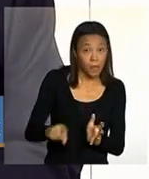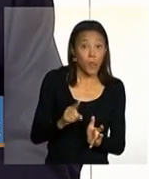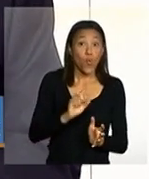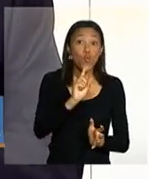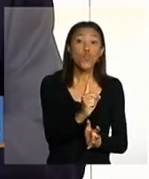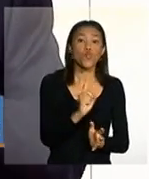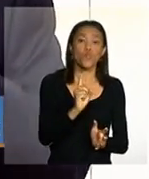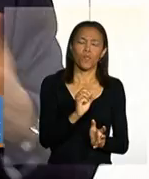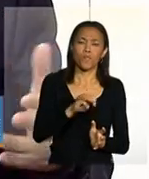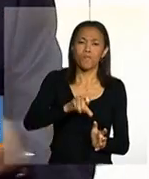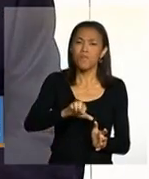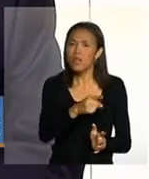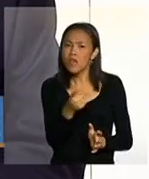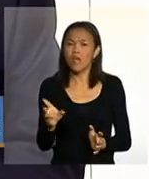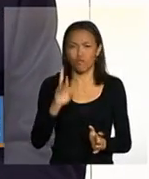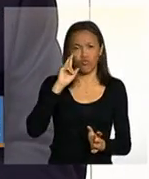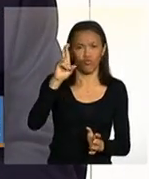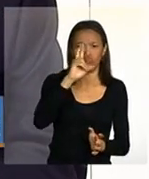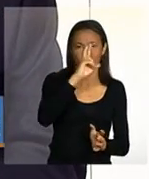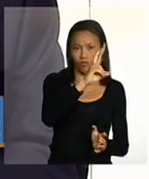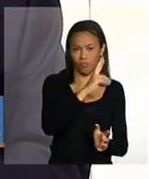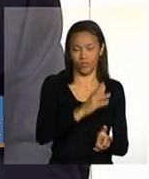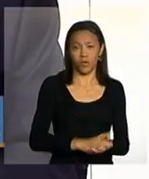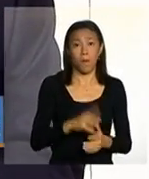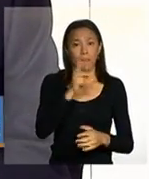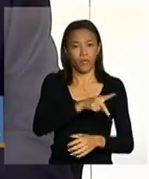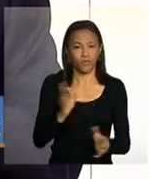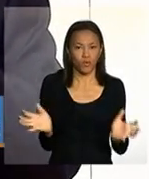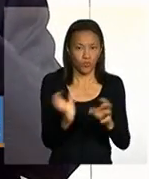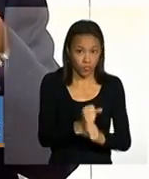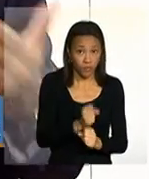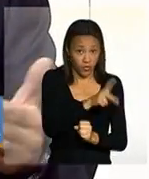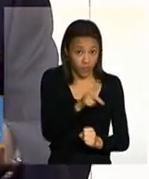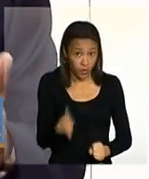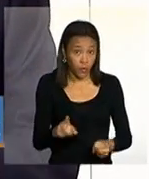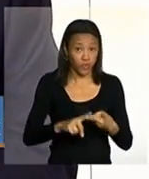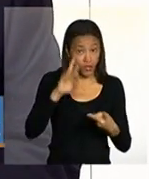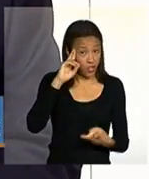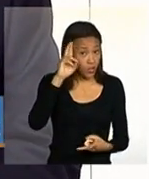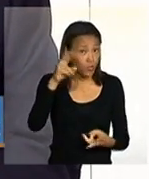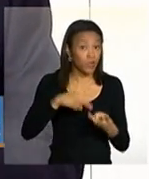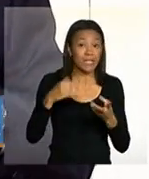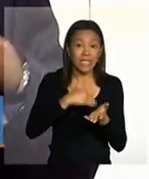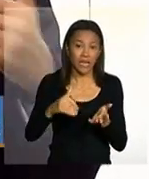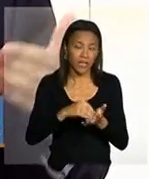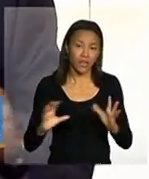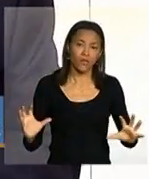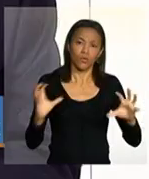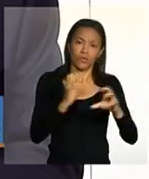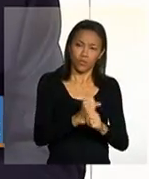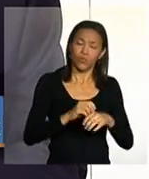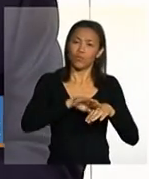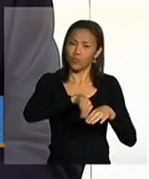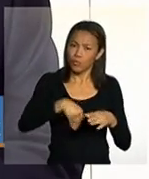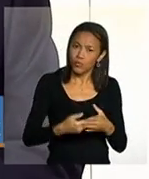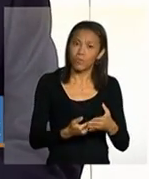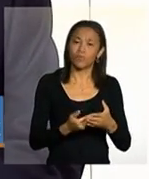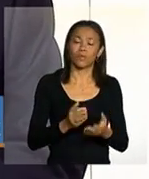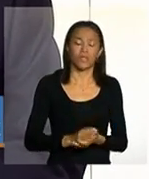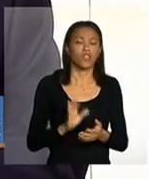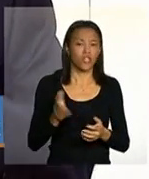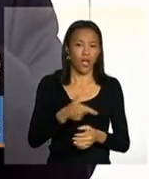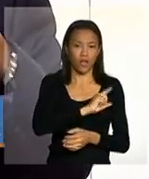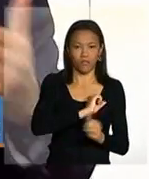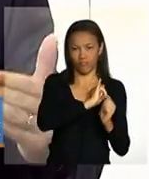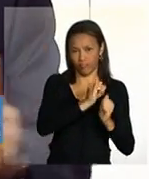de gestores, professores, diretores ou secretários escolares envolvidos, como o Marcos Maia comentou,